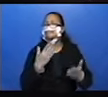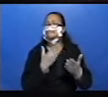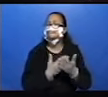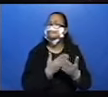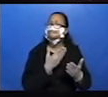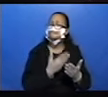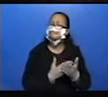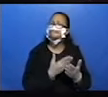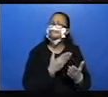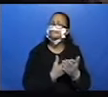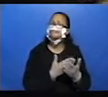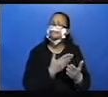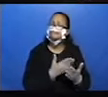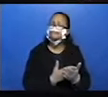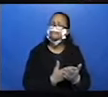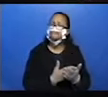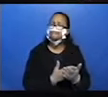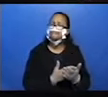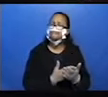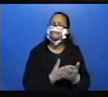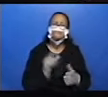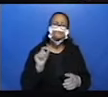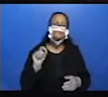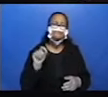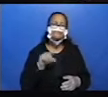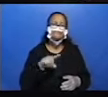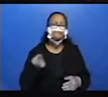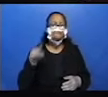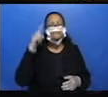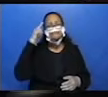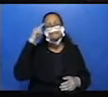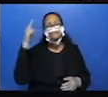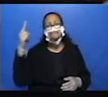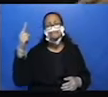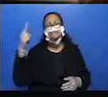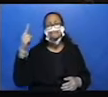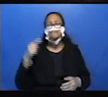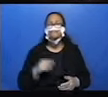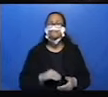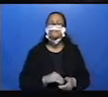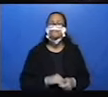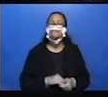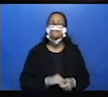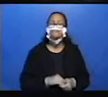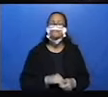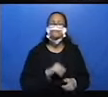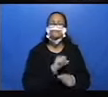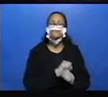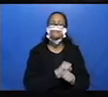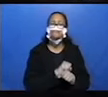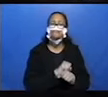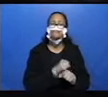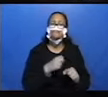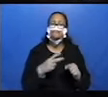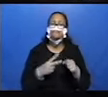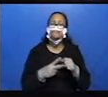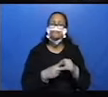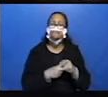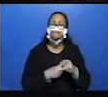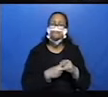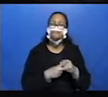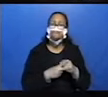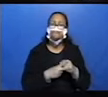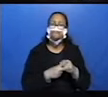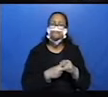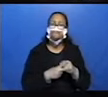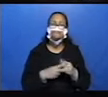muita dedicação, o que vocês acham? Olha só. Bem. Advérbio